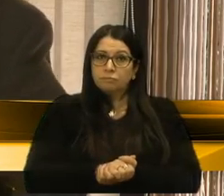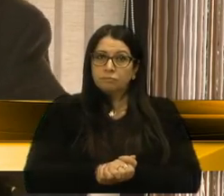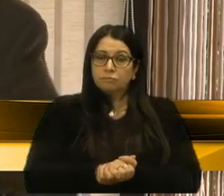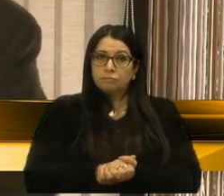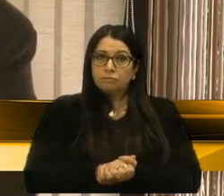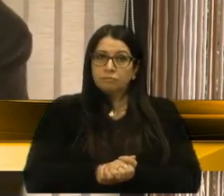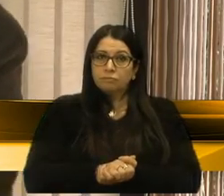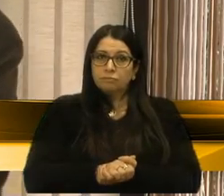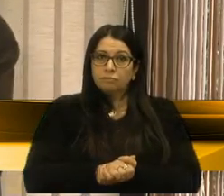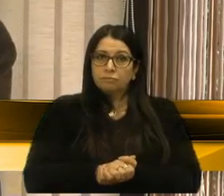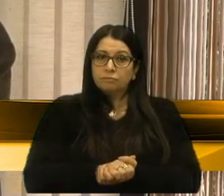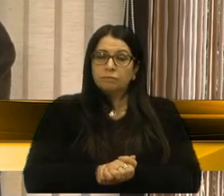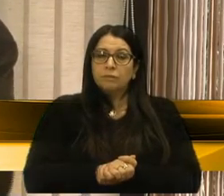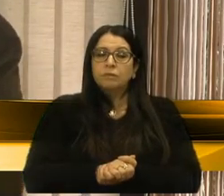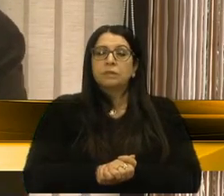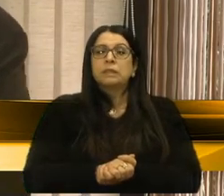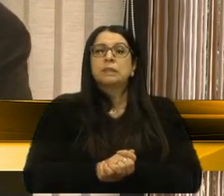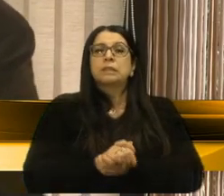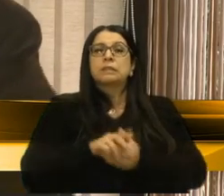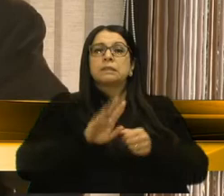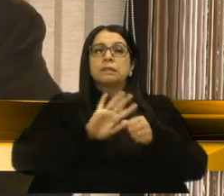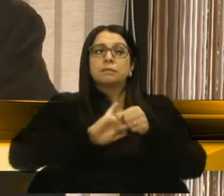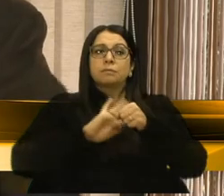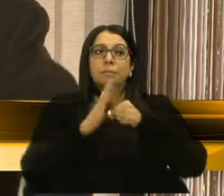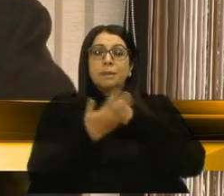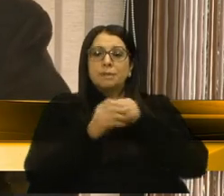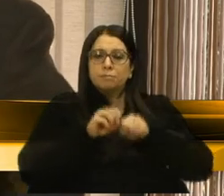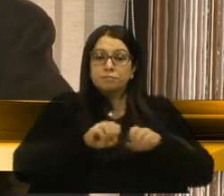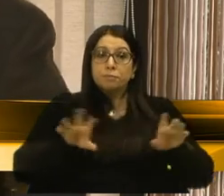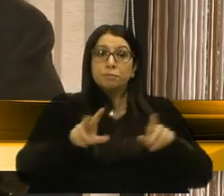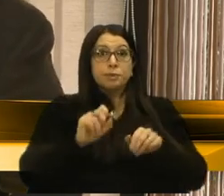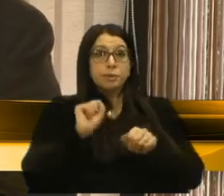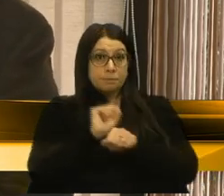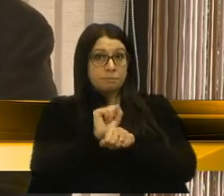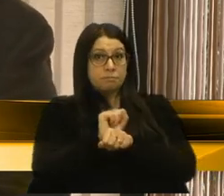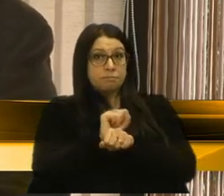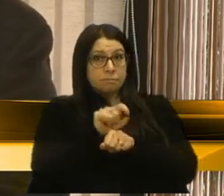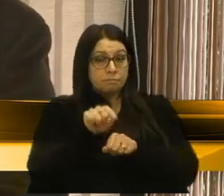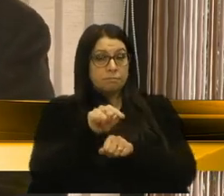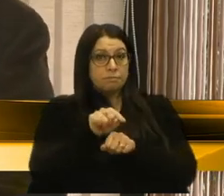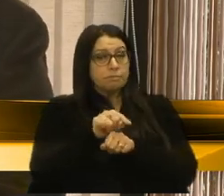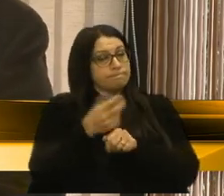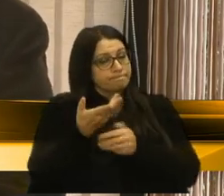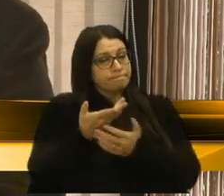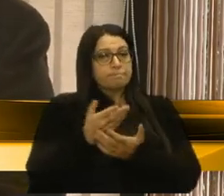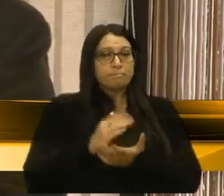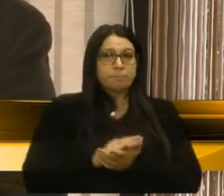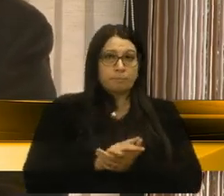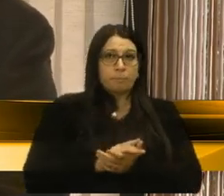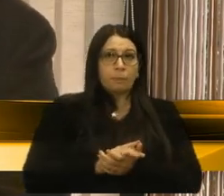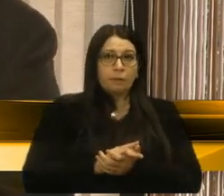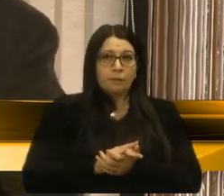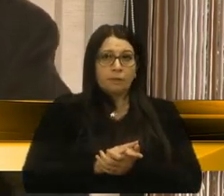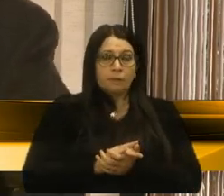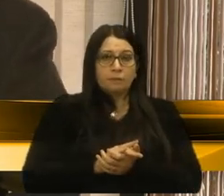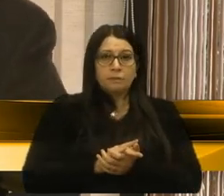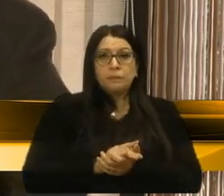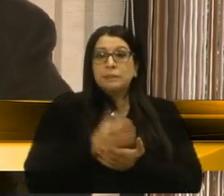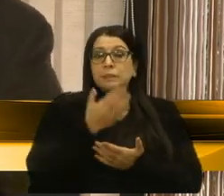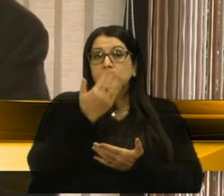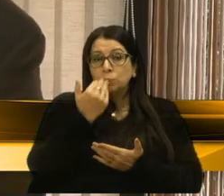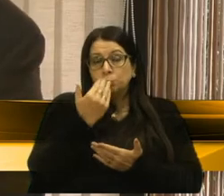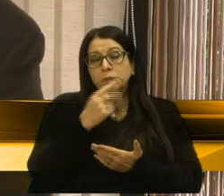da pandemia, nós esperamos que, no mínimo, o alimento